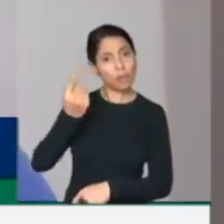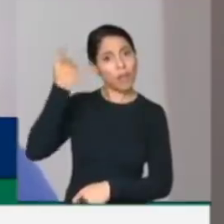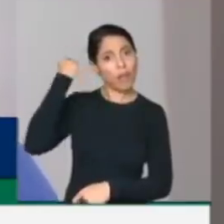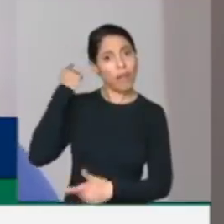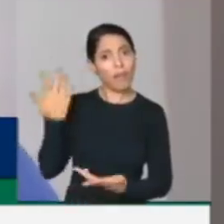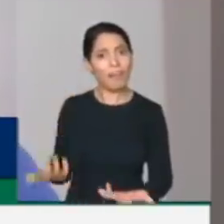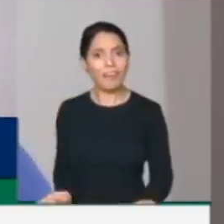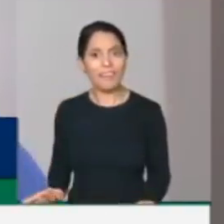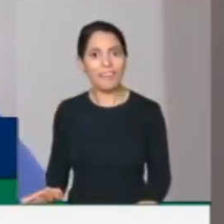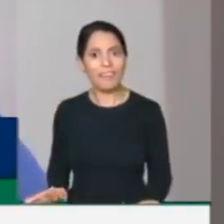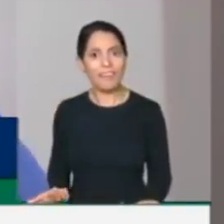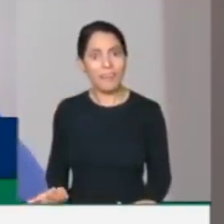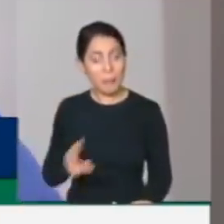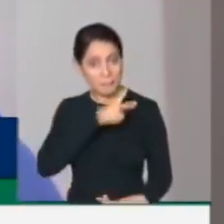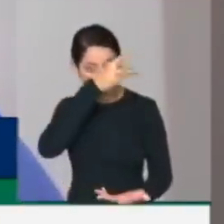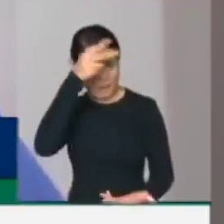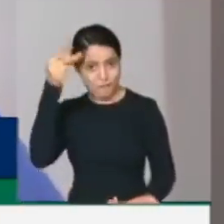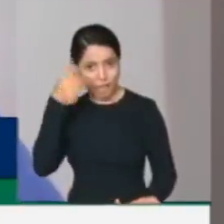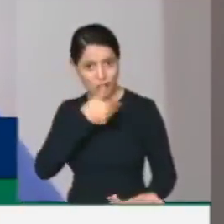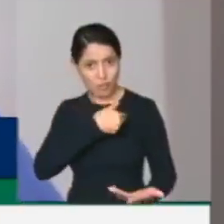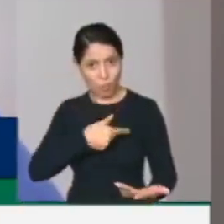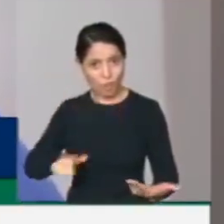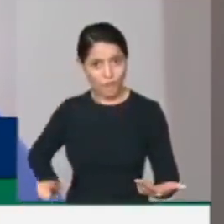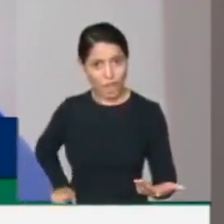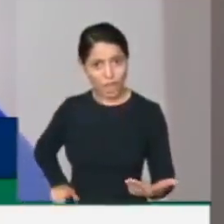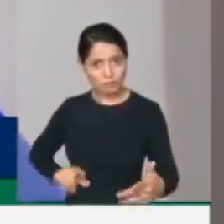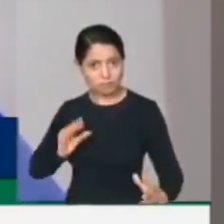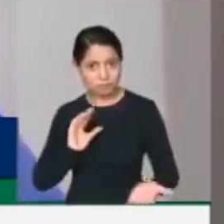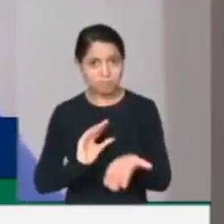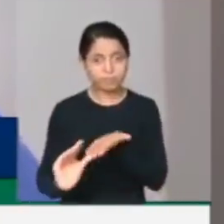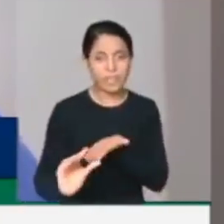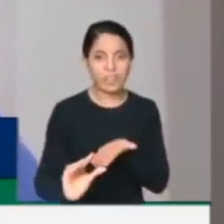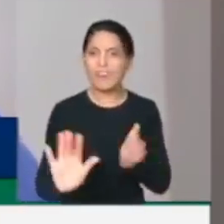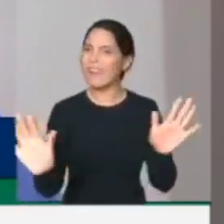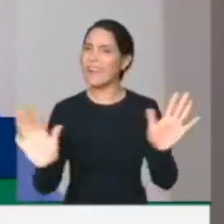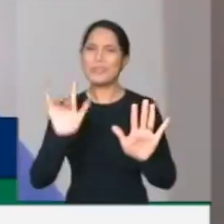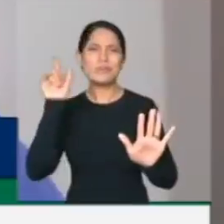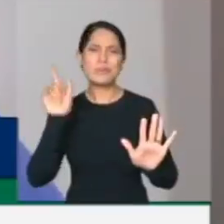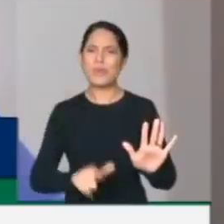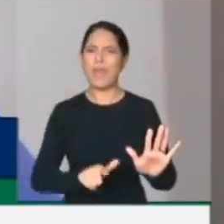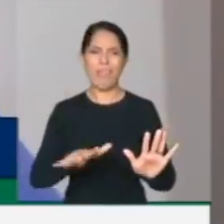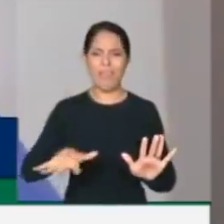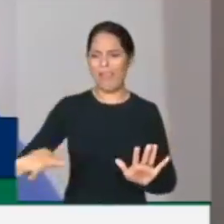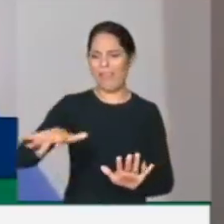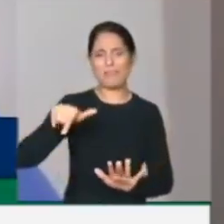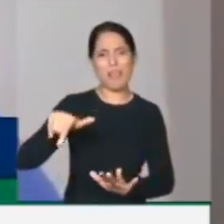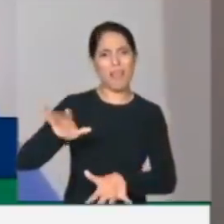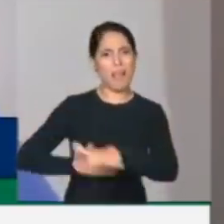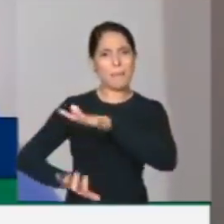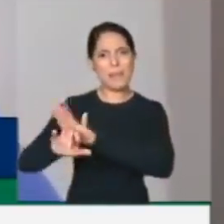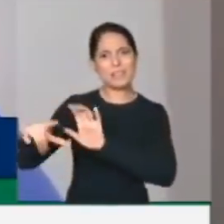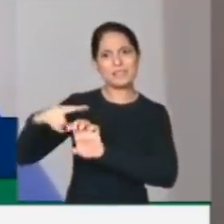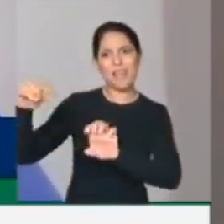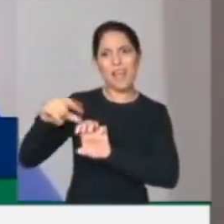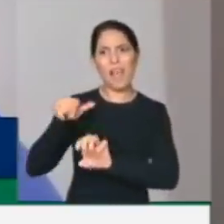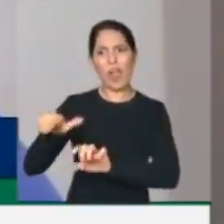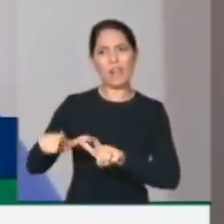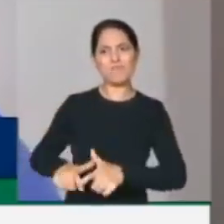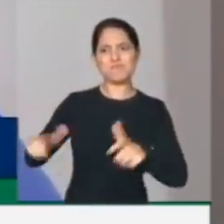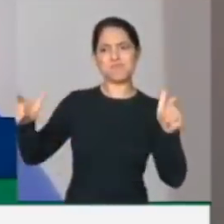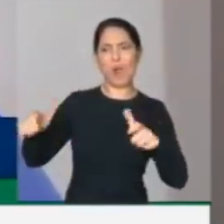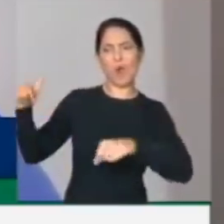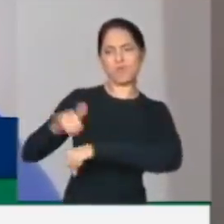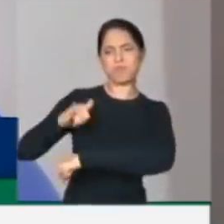e com os governadores. Não é o empregador, o empresário brasileiro, não é um grande capitalista, gordo,